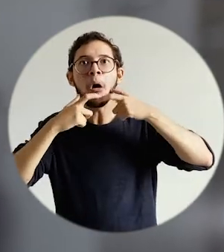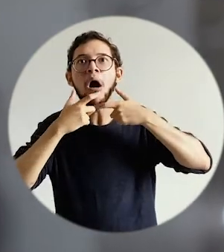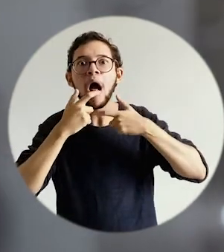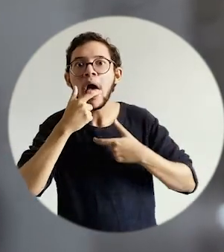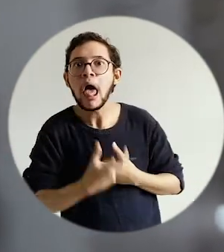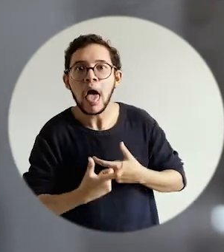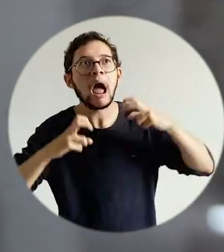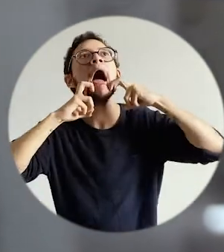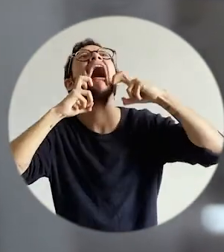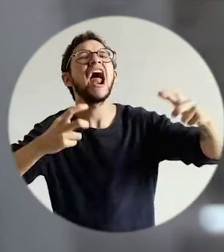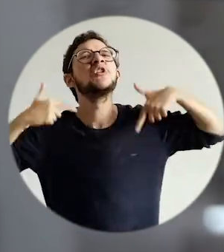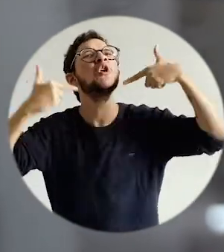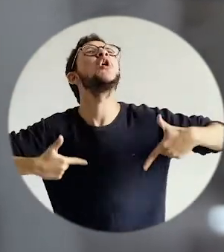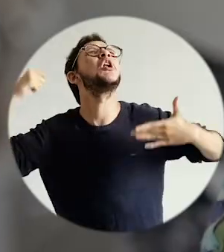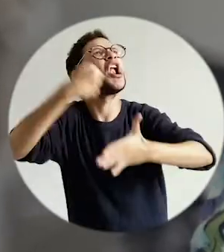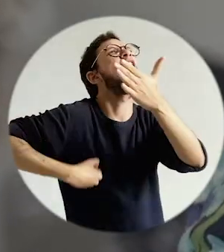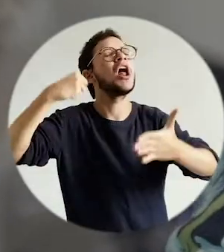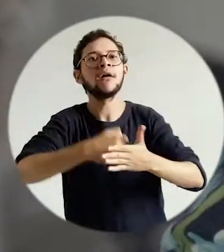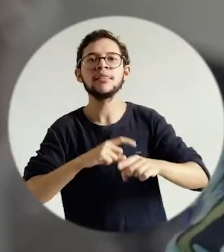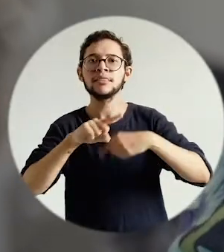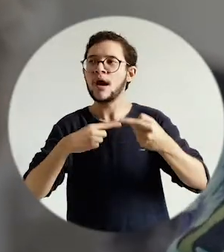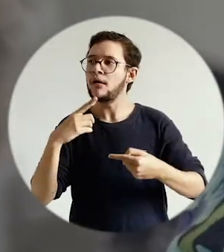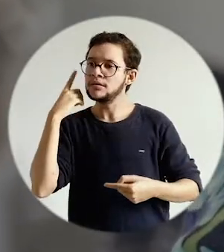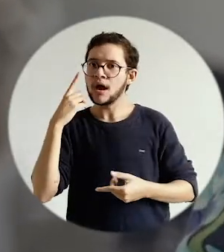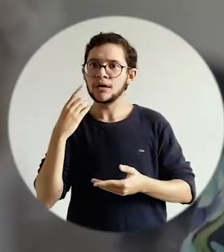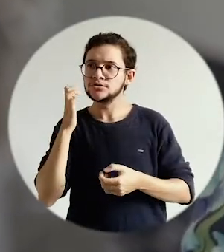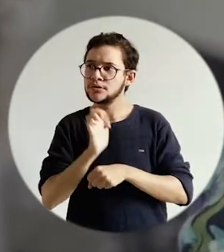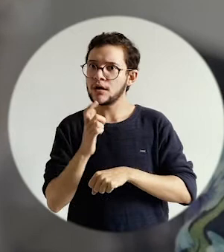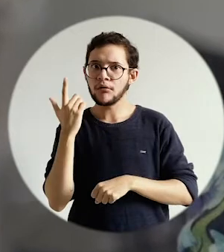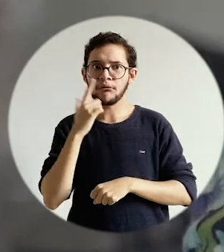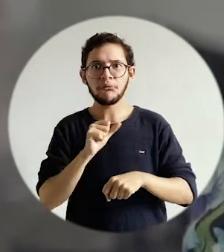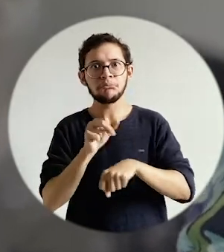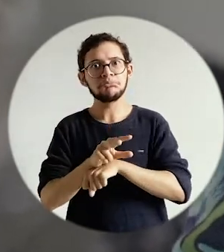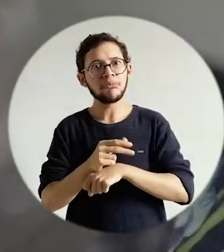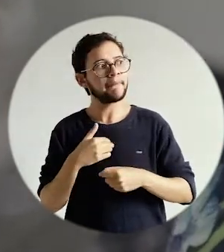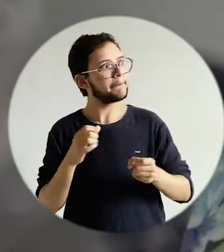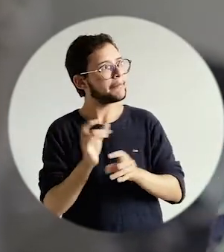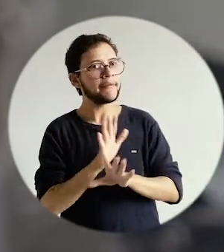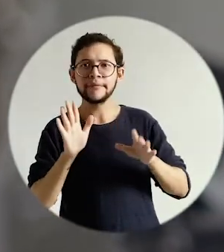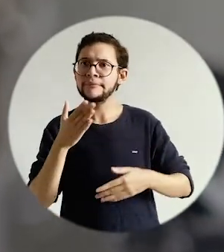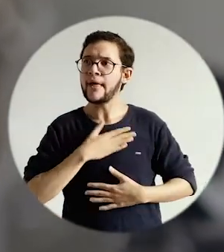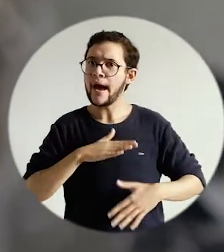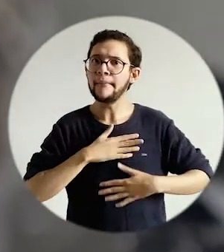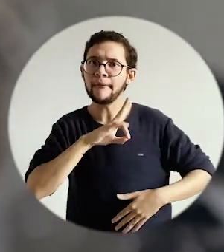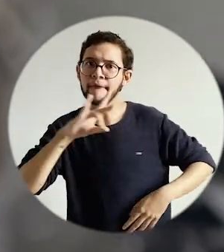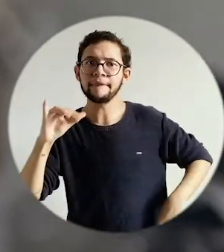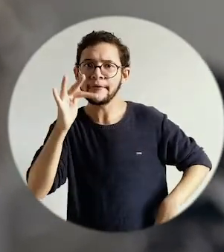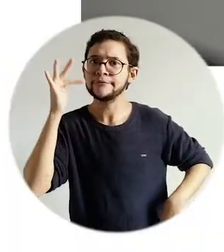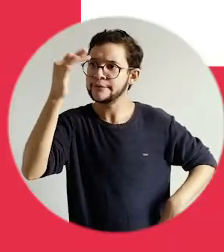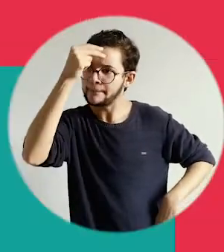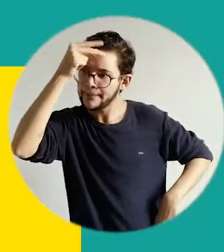a favor das mulheres e dos direitos nossos. Tenho fé em Deus que ela vai na frente. E eu estou lá junto com ela. Estou de